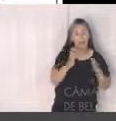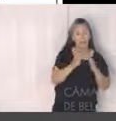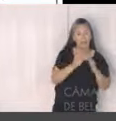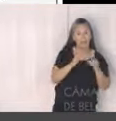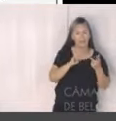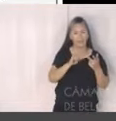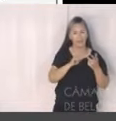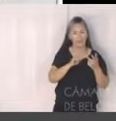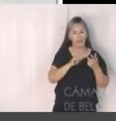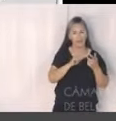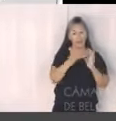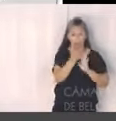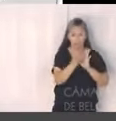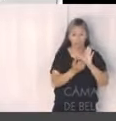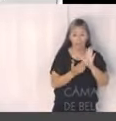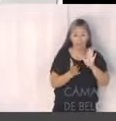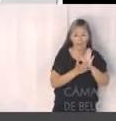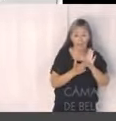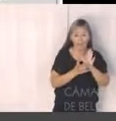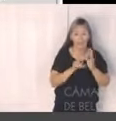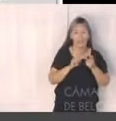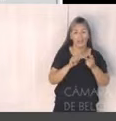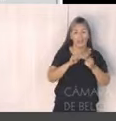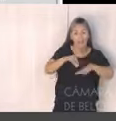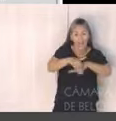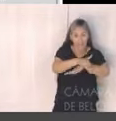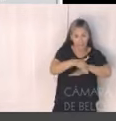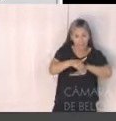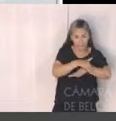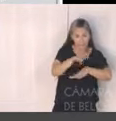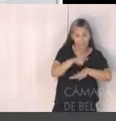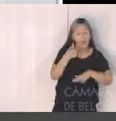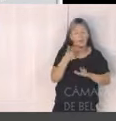urbano. Os projetos estratégicos dessa área de resultados são